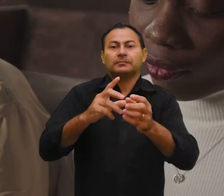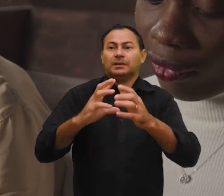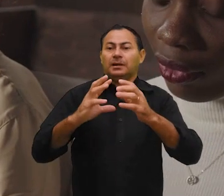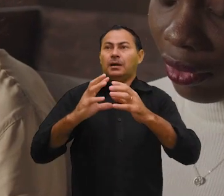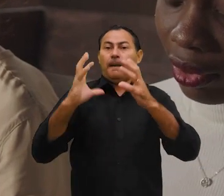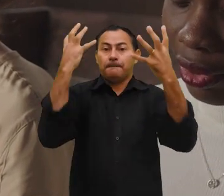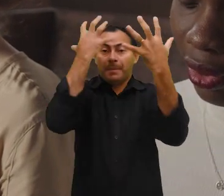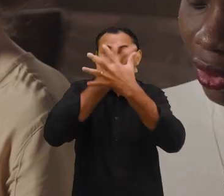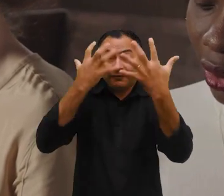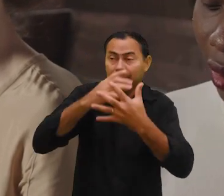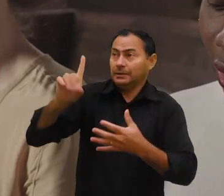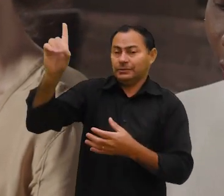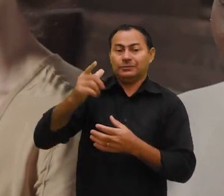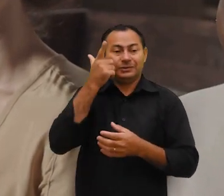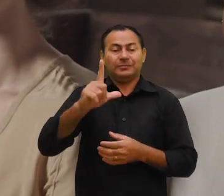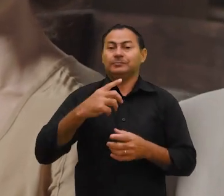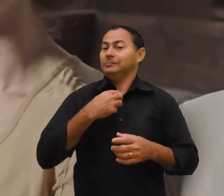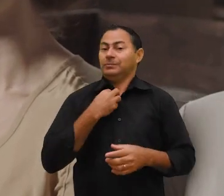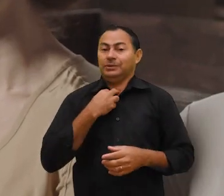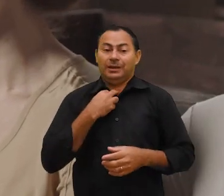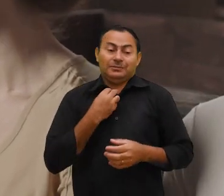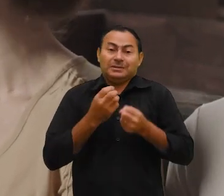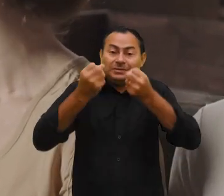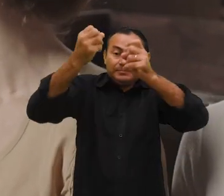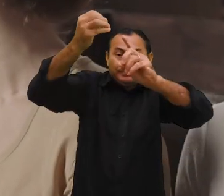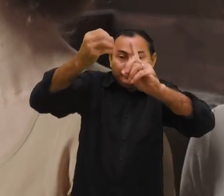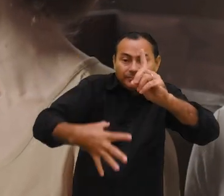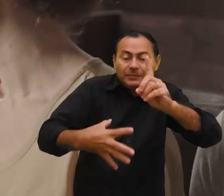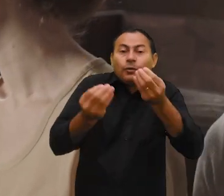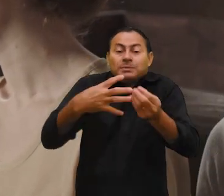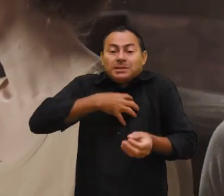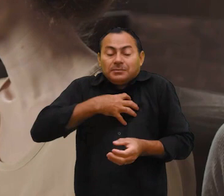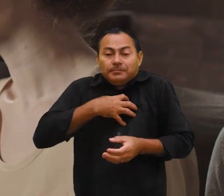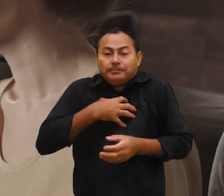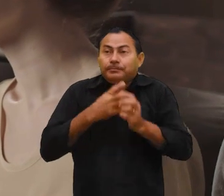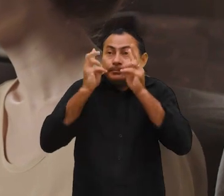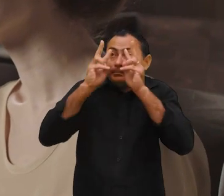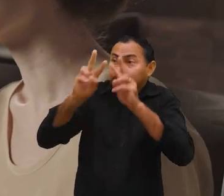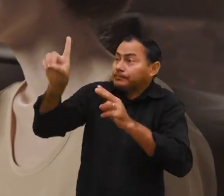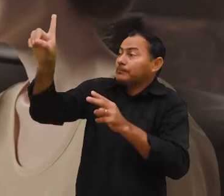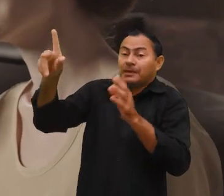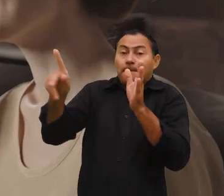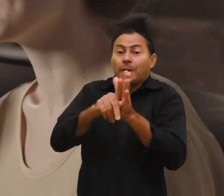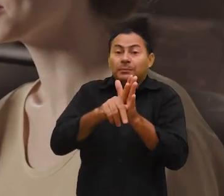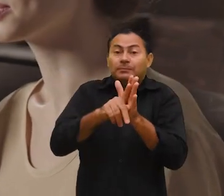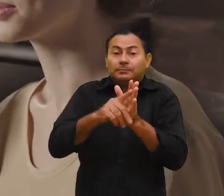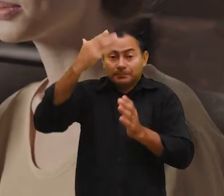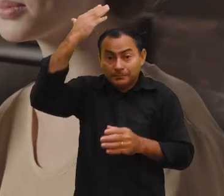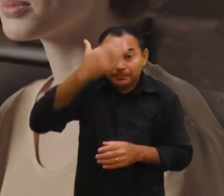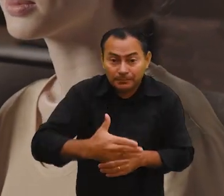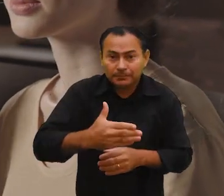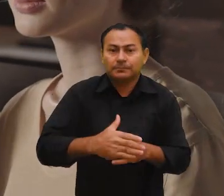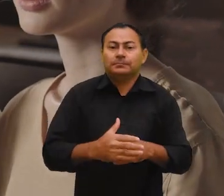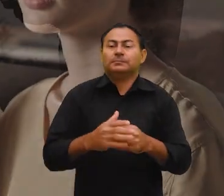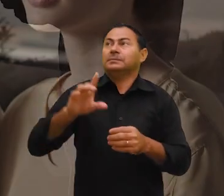majestade e a maravilha de Deus. Nem puderam descrever como eles se sentiram quando olharam para si mesmos na